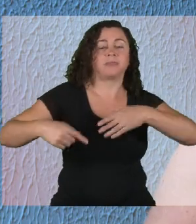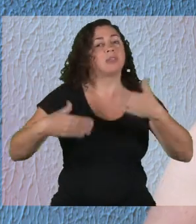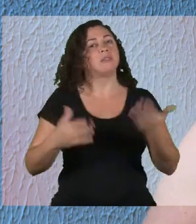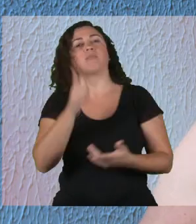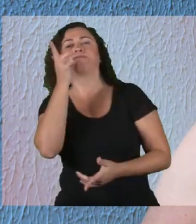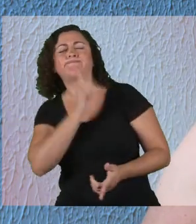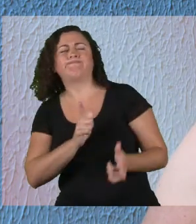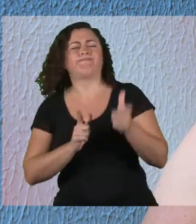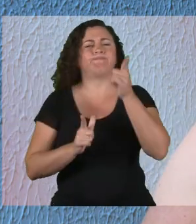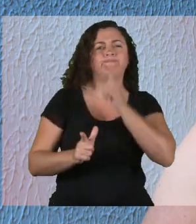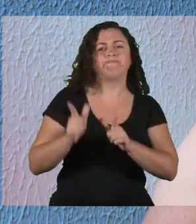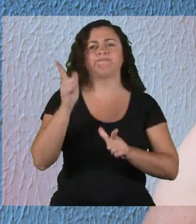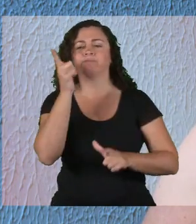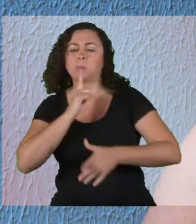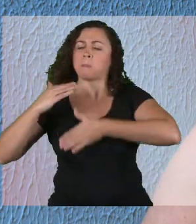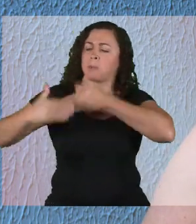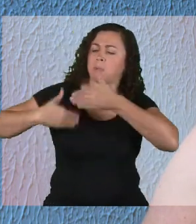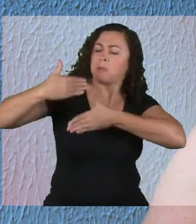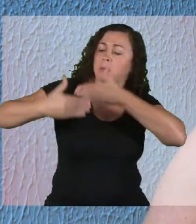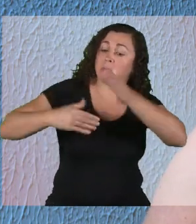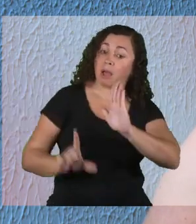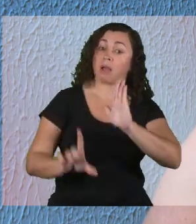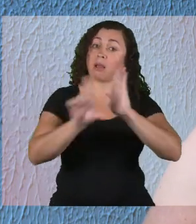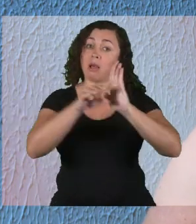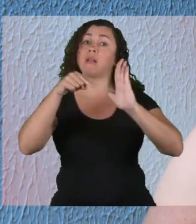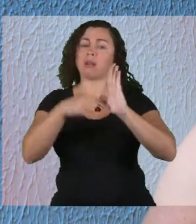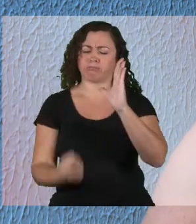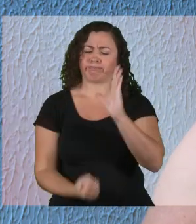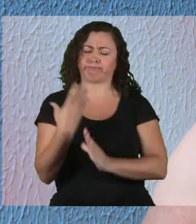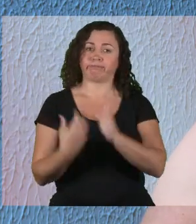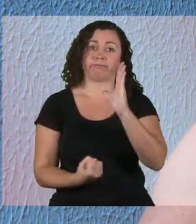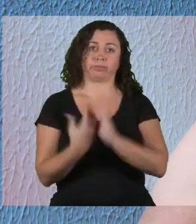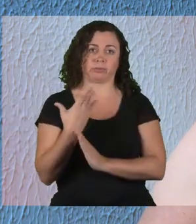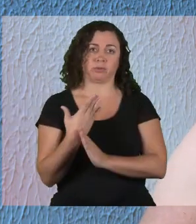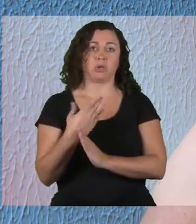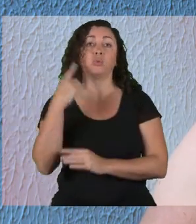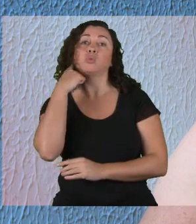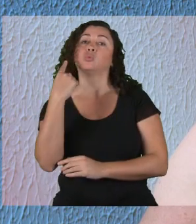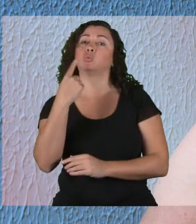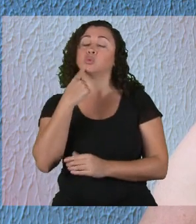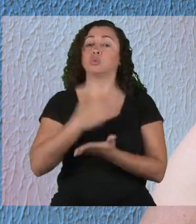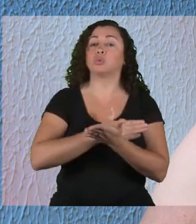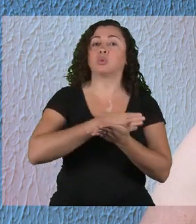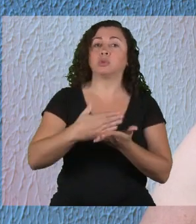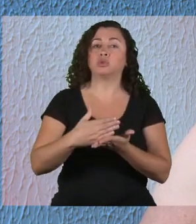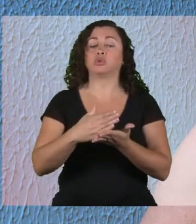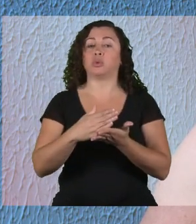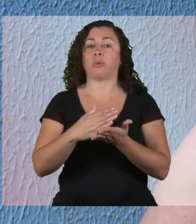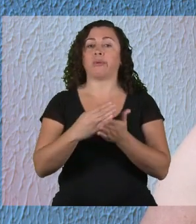E muitas conquistas foram obtidas no plano da lei. Desde, no caso do surdo específico,